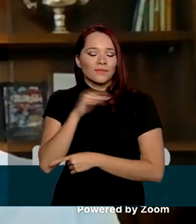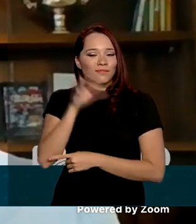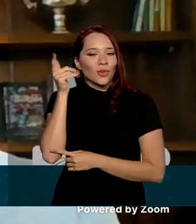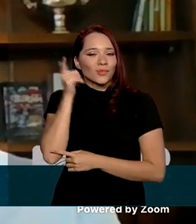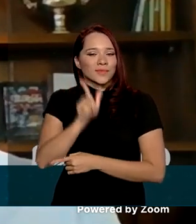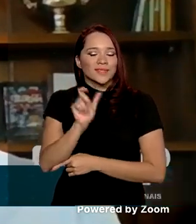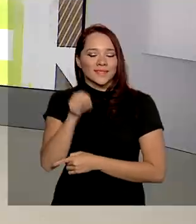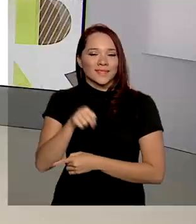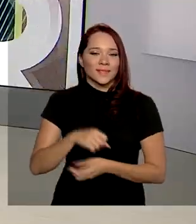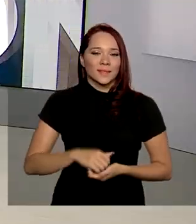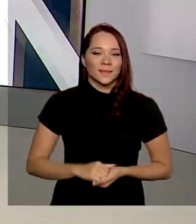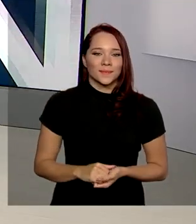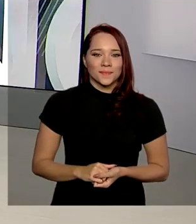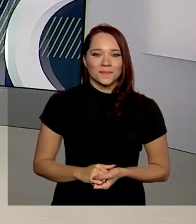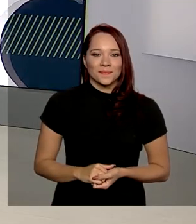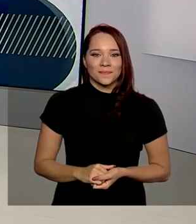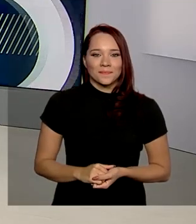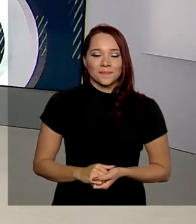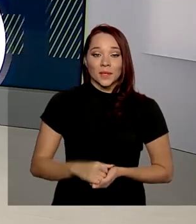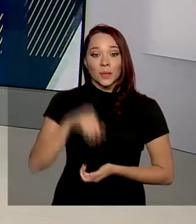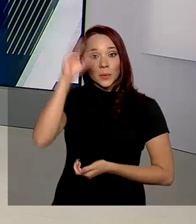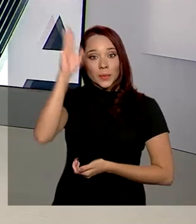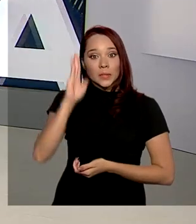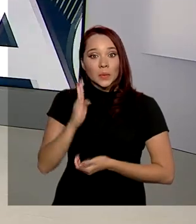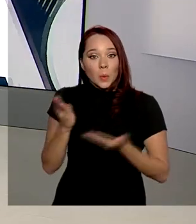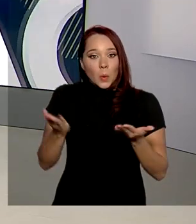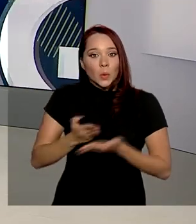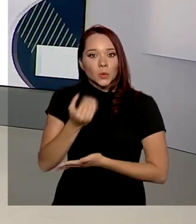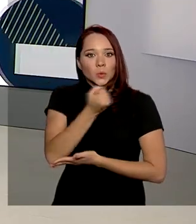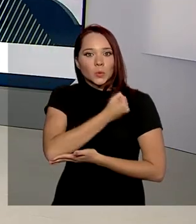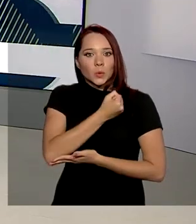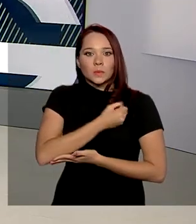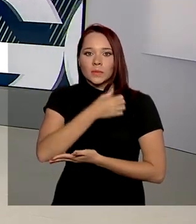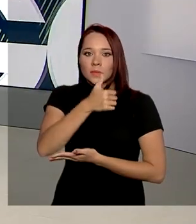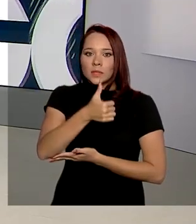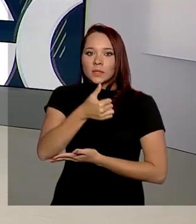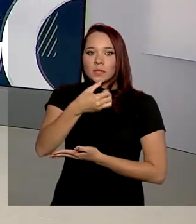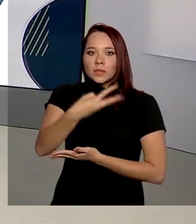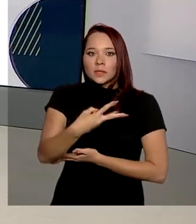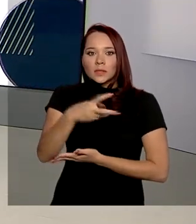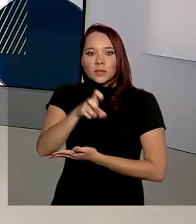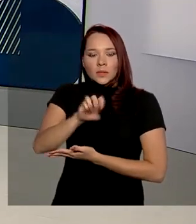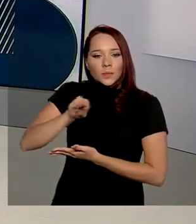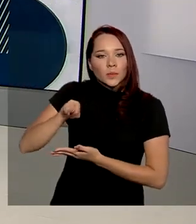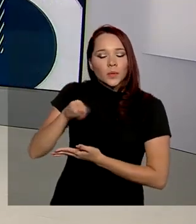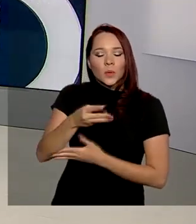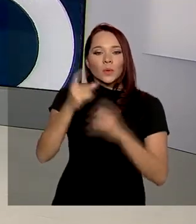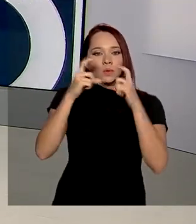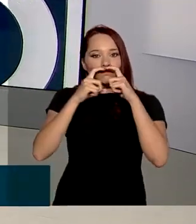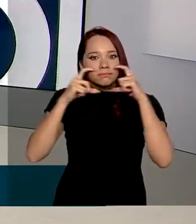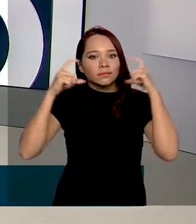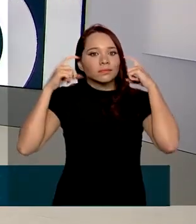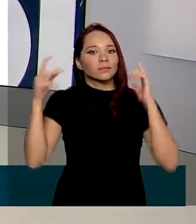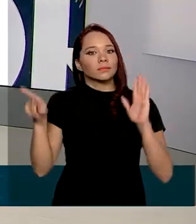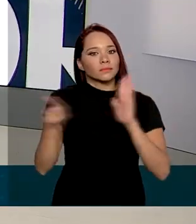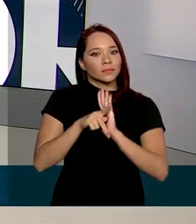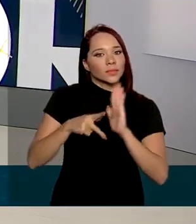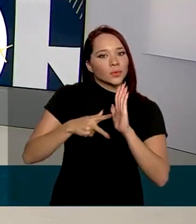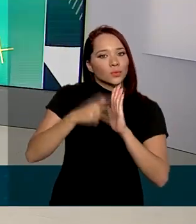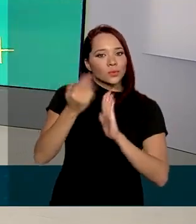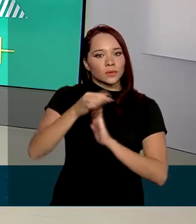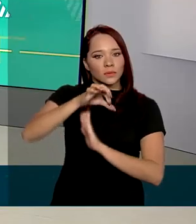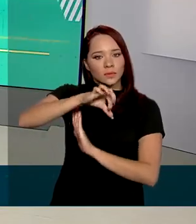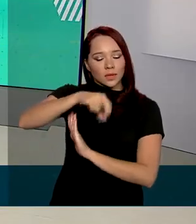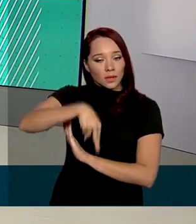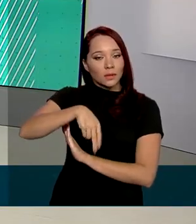nós vamos conseguir. O Brasil atingiu hoje o número de 135 milhões de máscaras cirúrgicas e N95